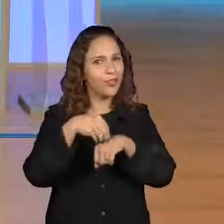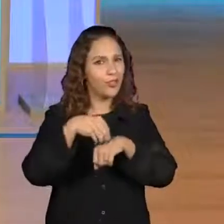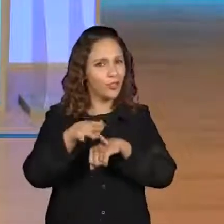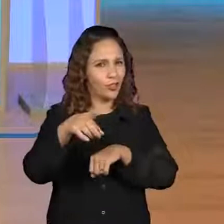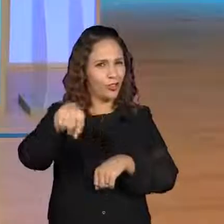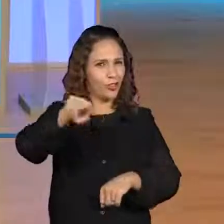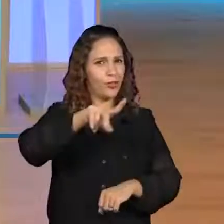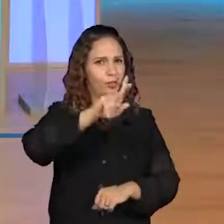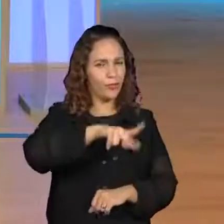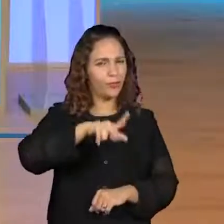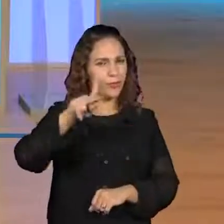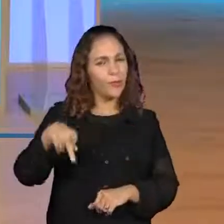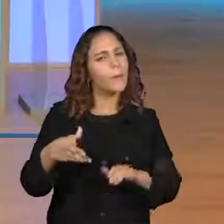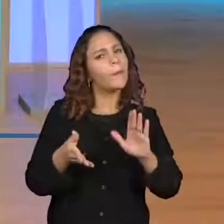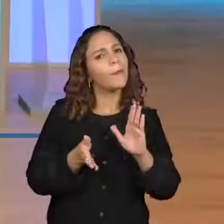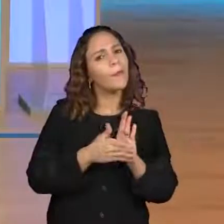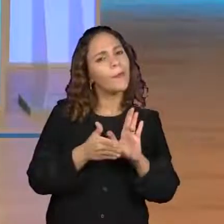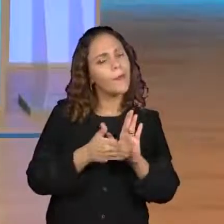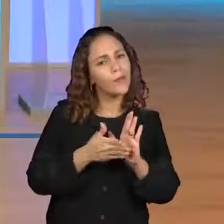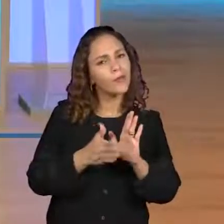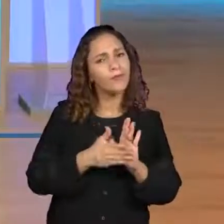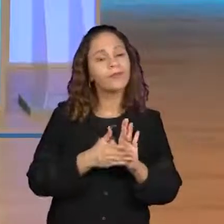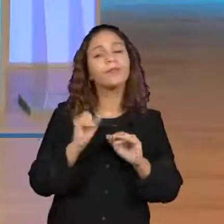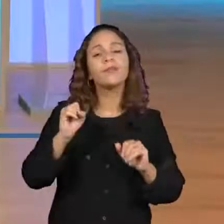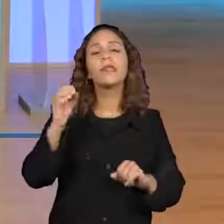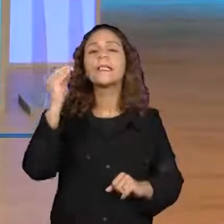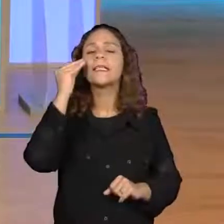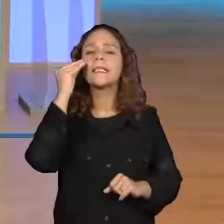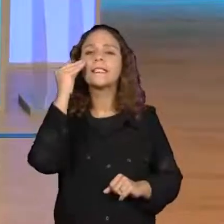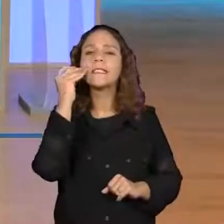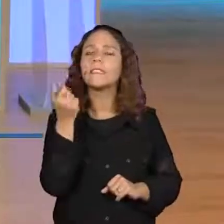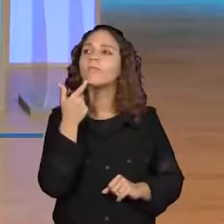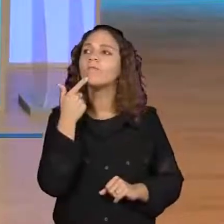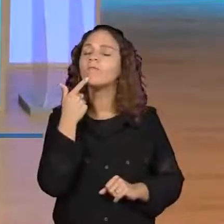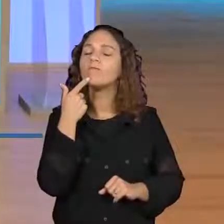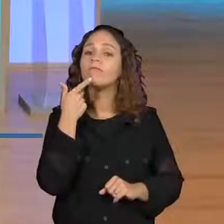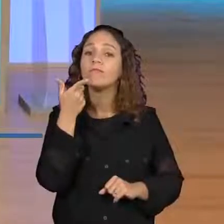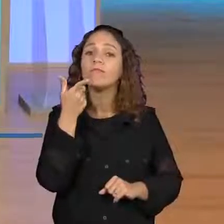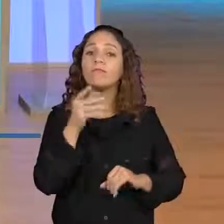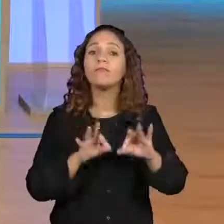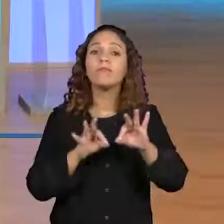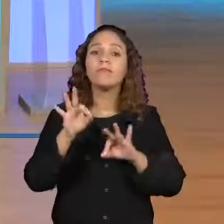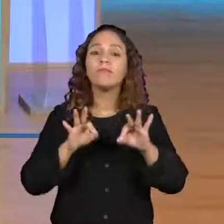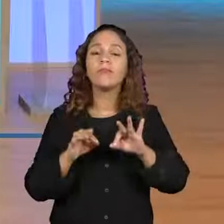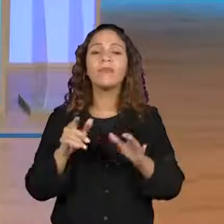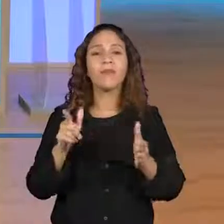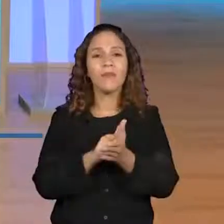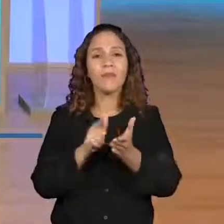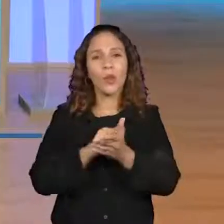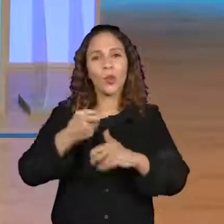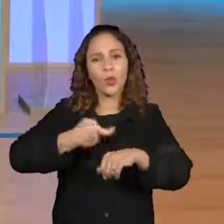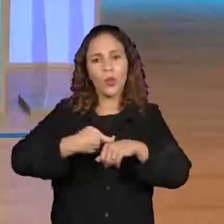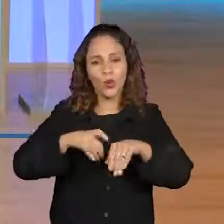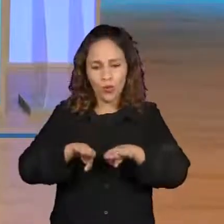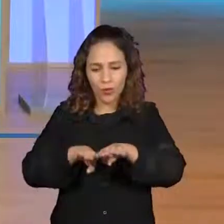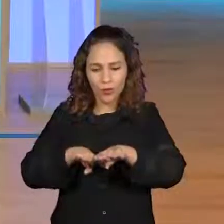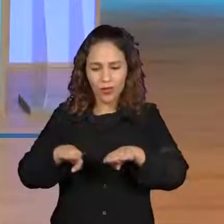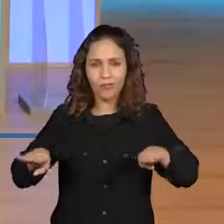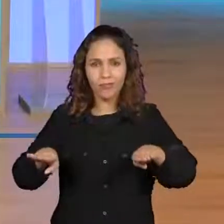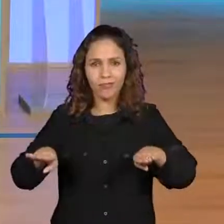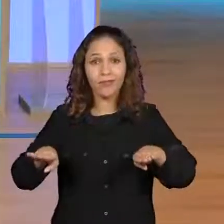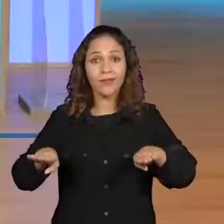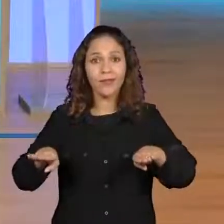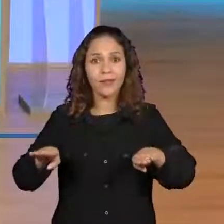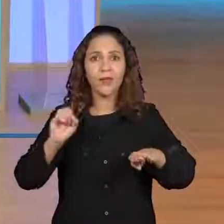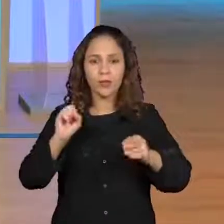professor também uma proposta, quem sabe de vocês fazerem aí numa cartolina, fazer uma exposição ou